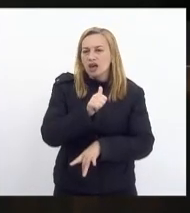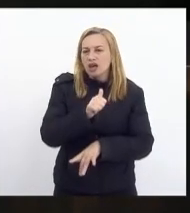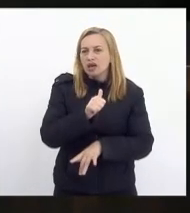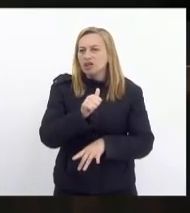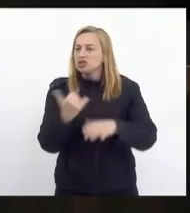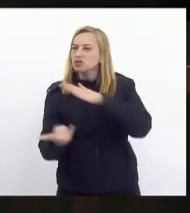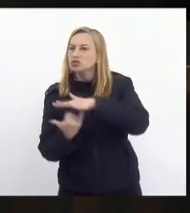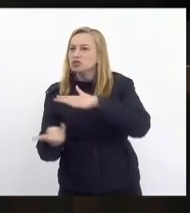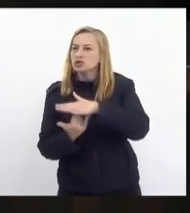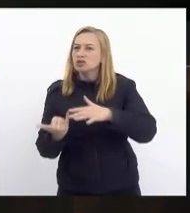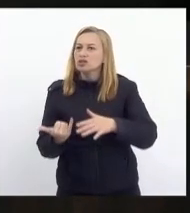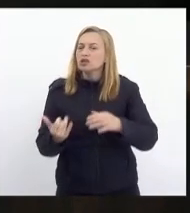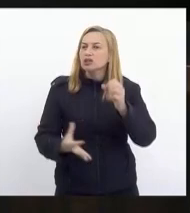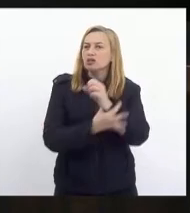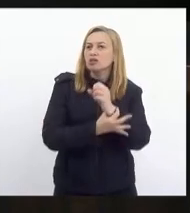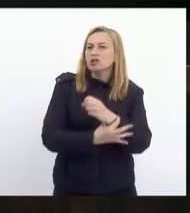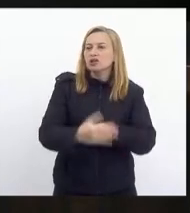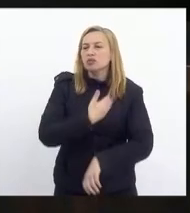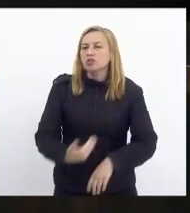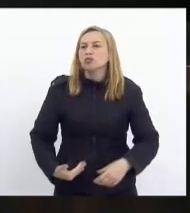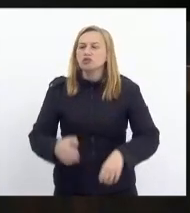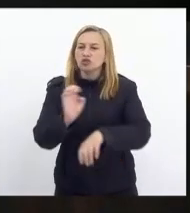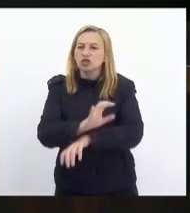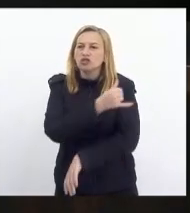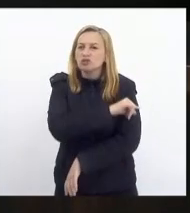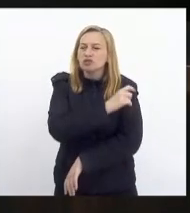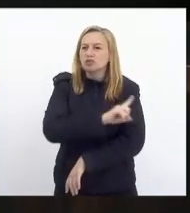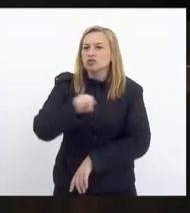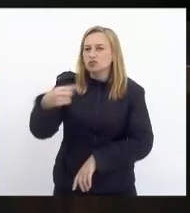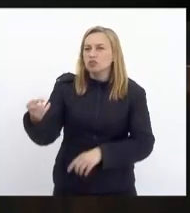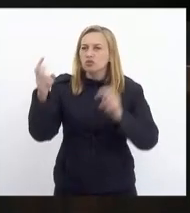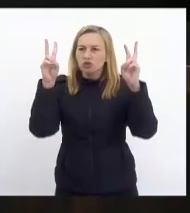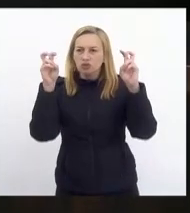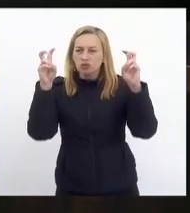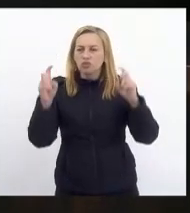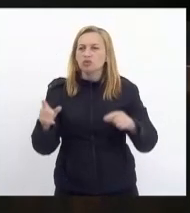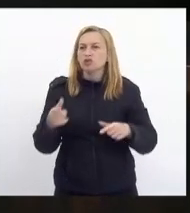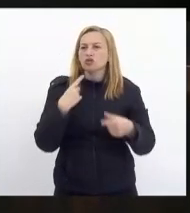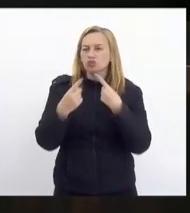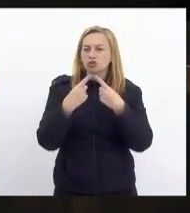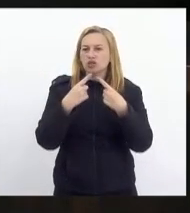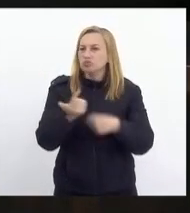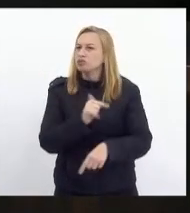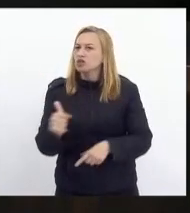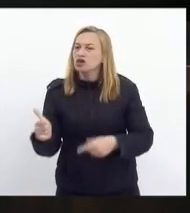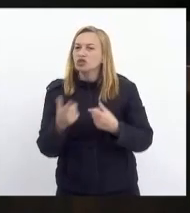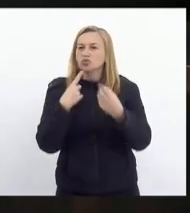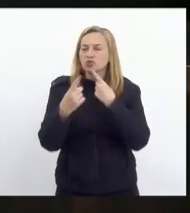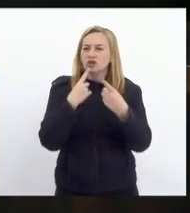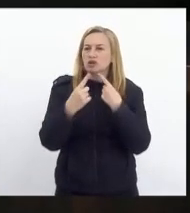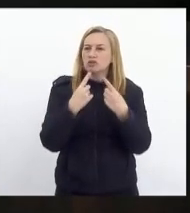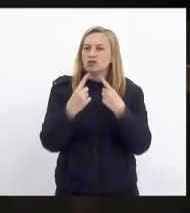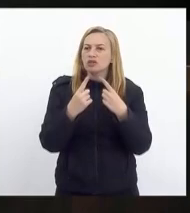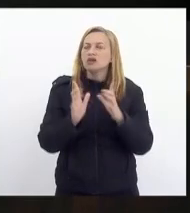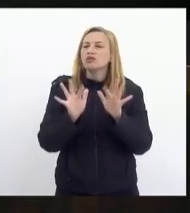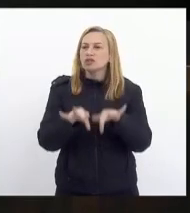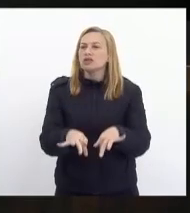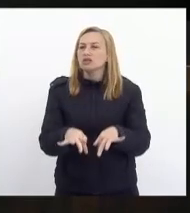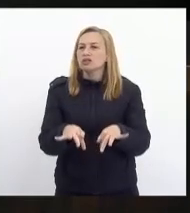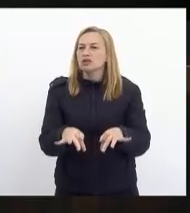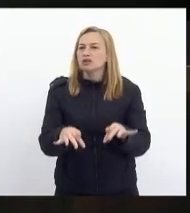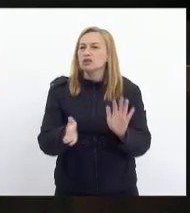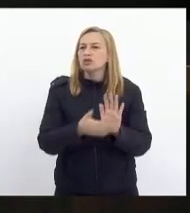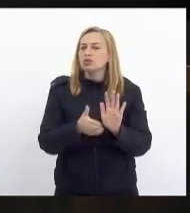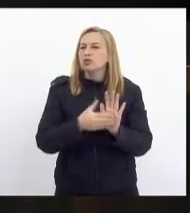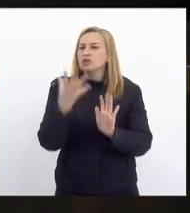segurança pública no Estado do Rio de Janeiro e da outras providências. Em discussão. Não havendo o que querem discutir, encerrada a discussão,